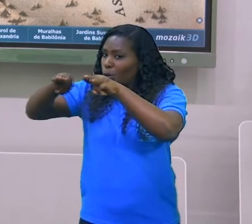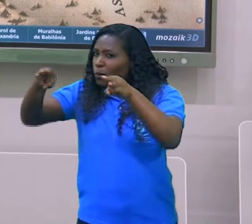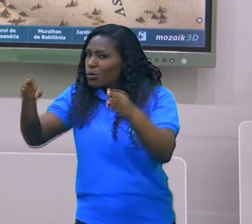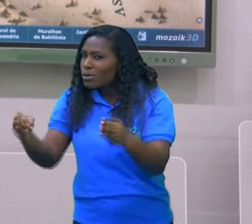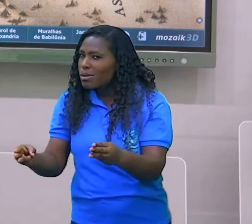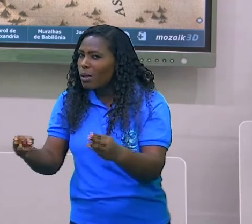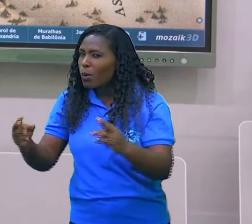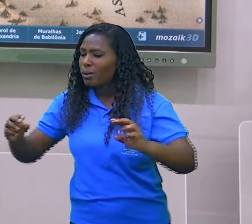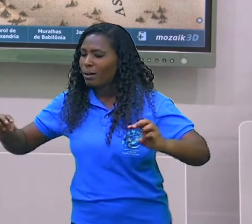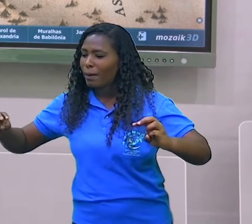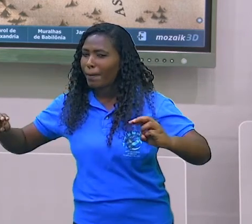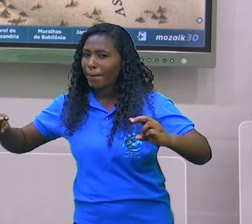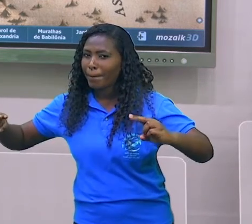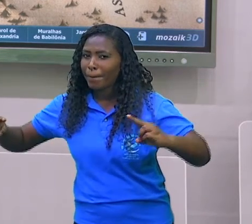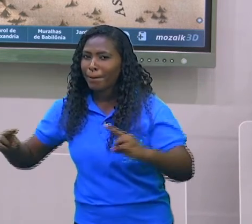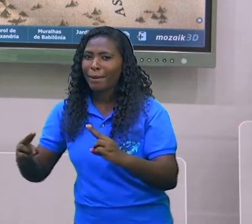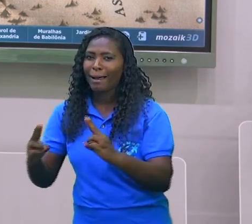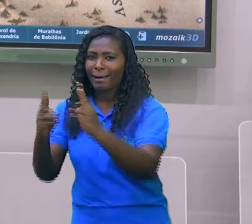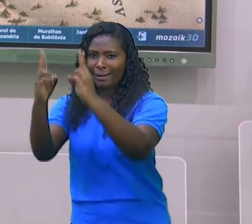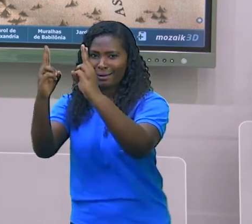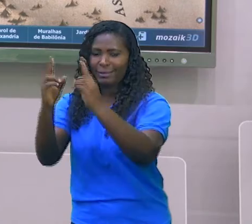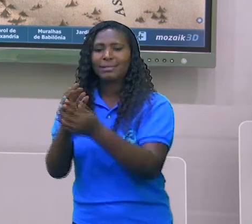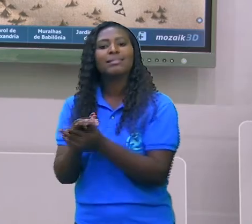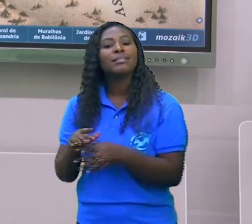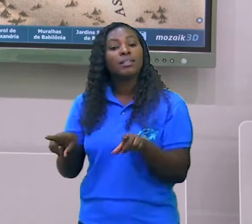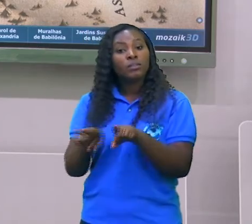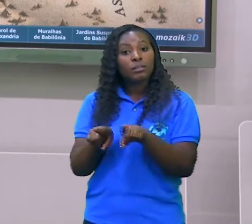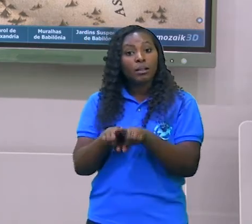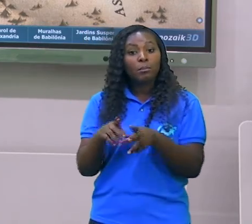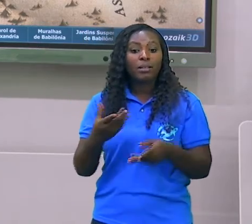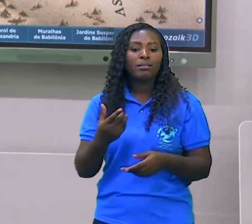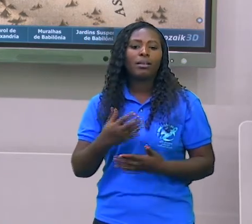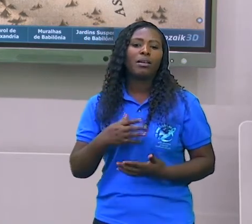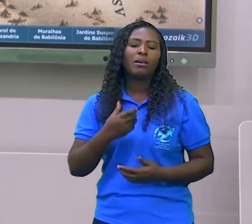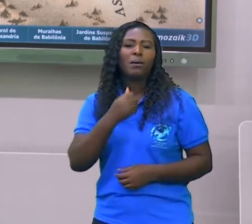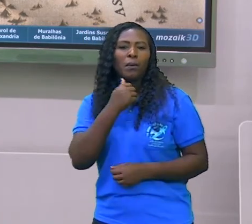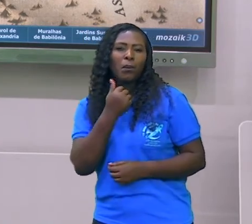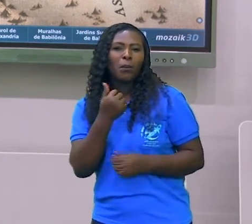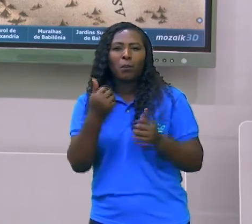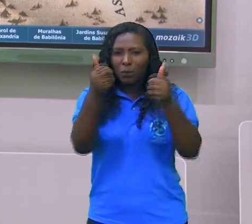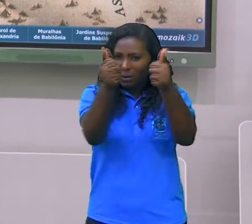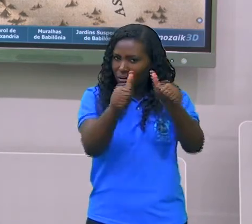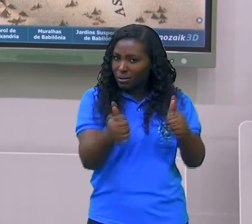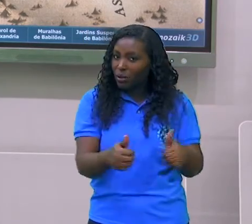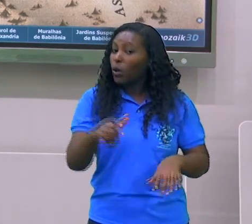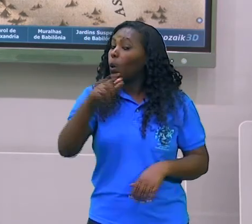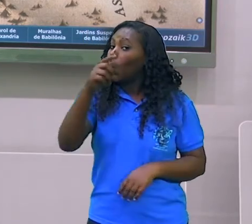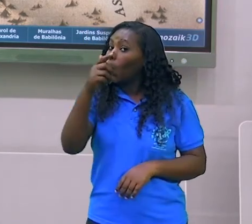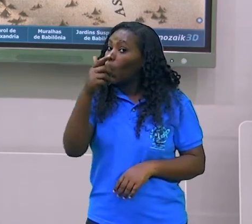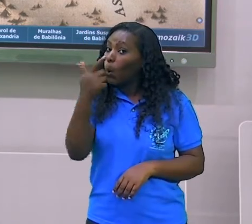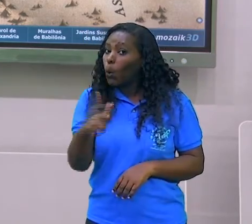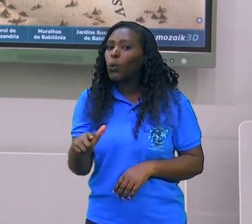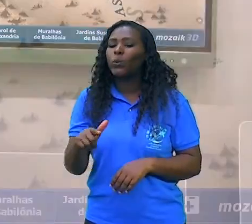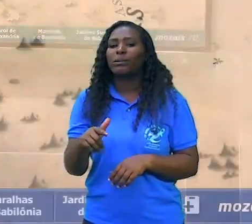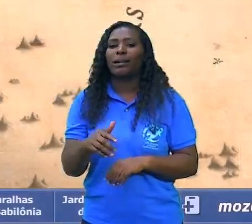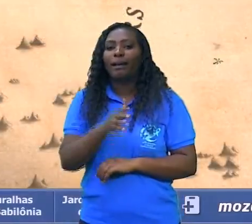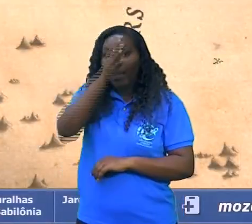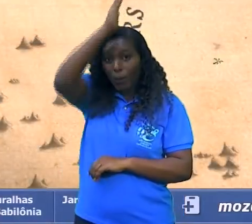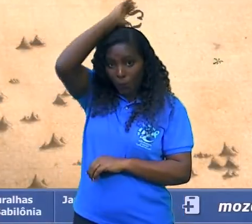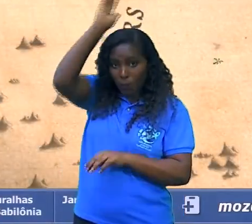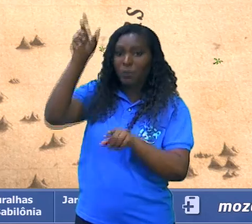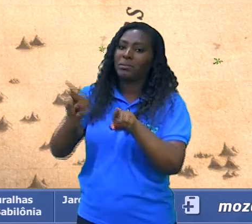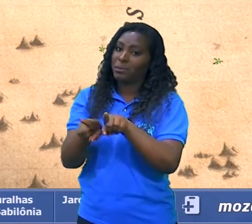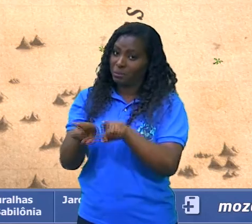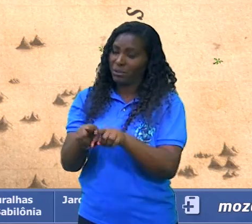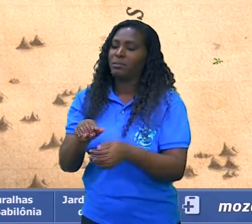E a carregadora de água, que está no Museu Capitolino, lá em Roma, também. Então, aqui nós temos o mapa onde